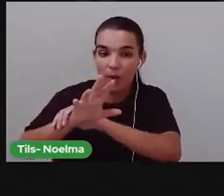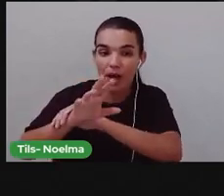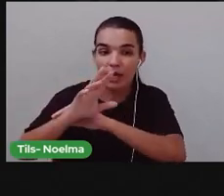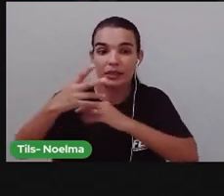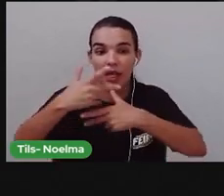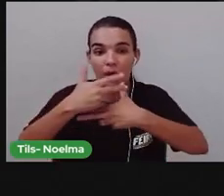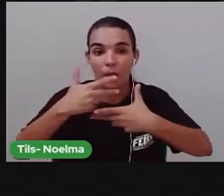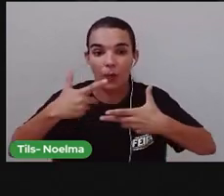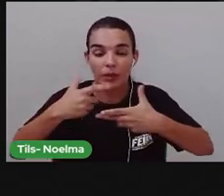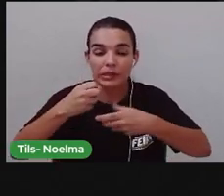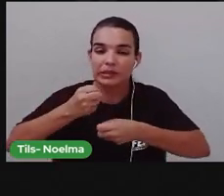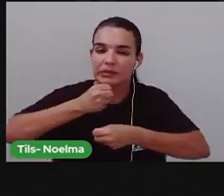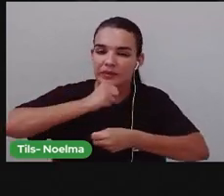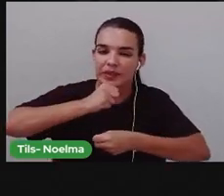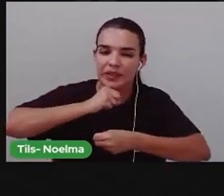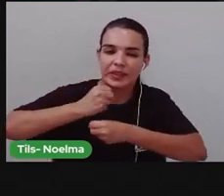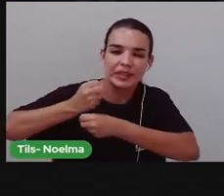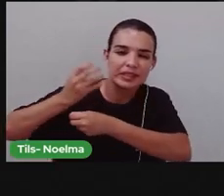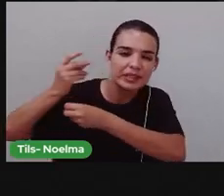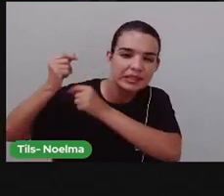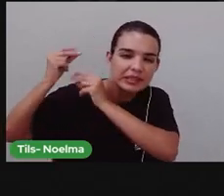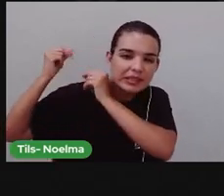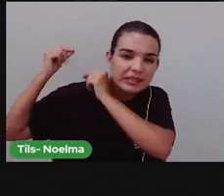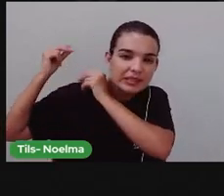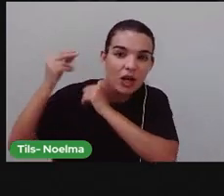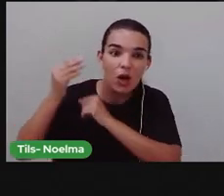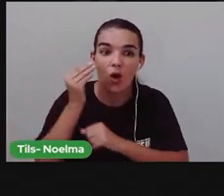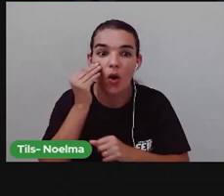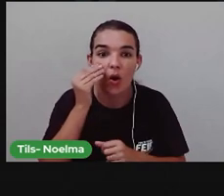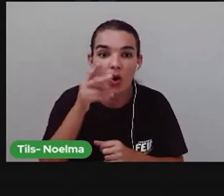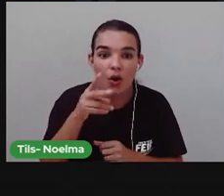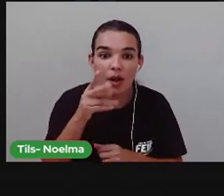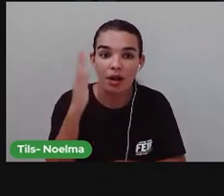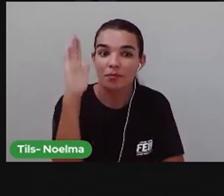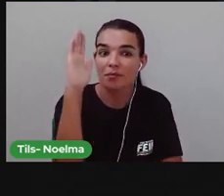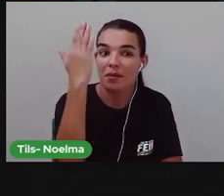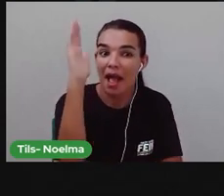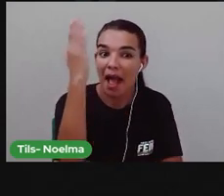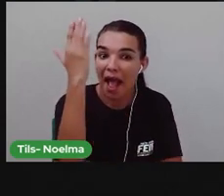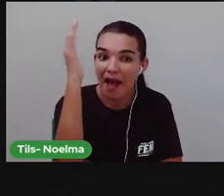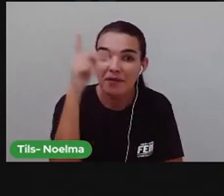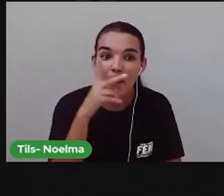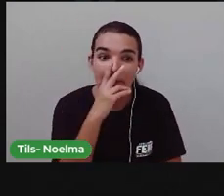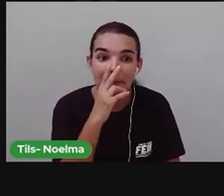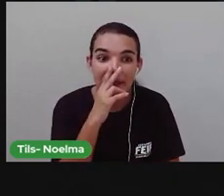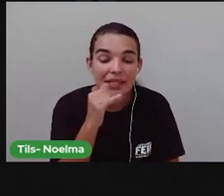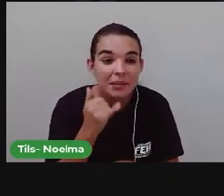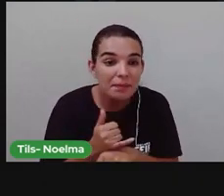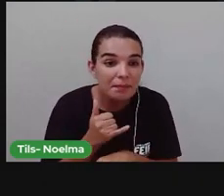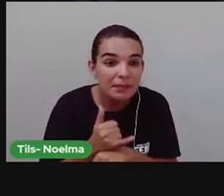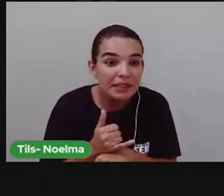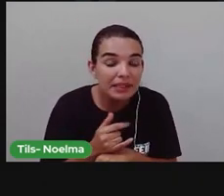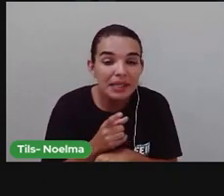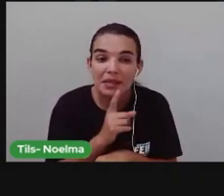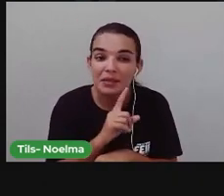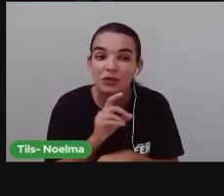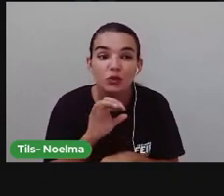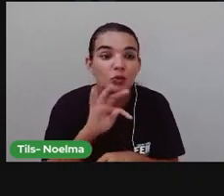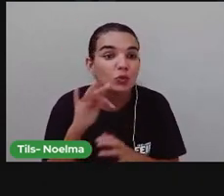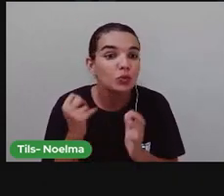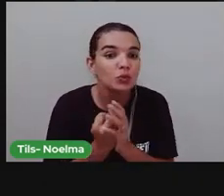Nesta sala Uma coleção De troncos fossilizados Parece madeira Mas é tudo rocha